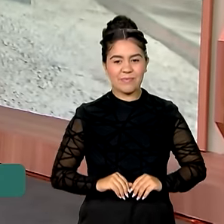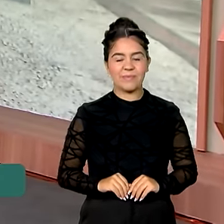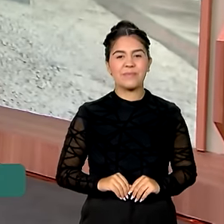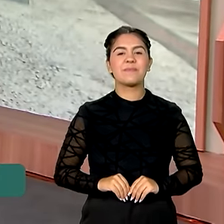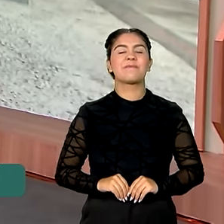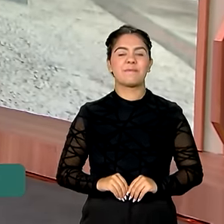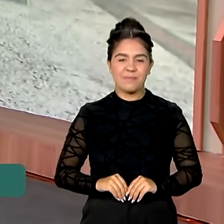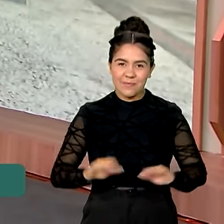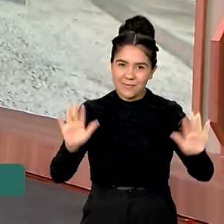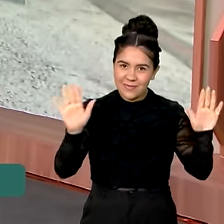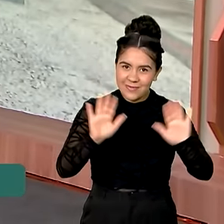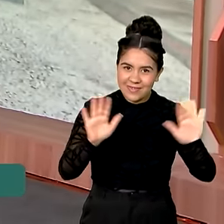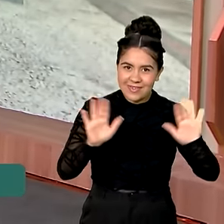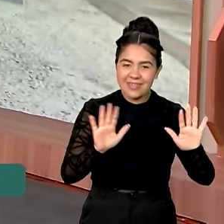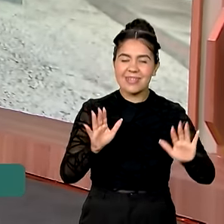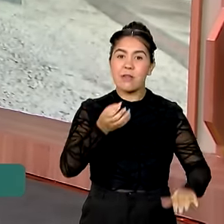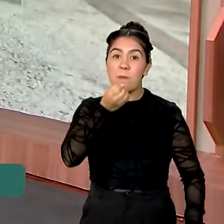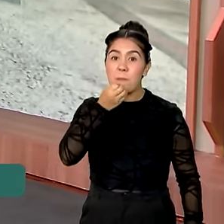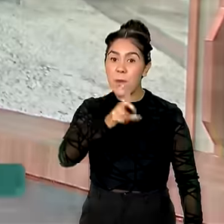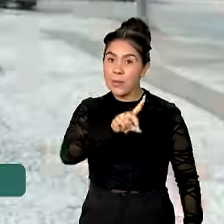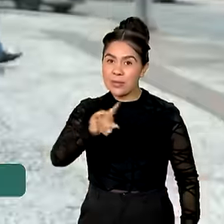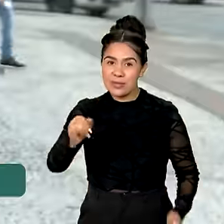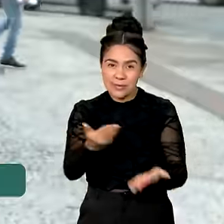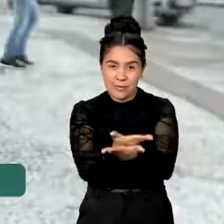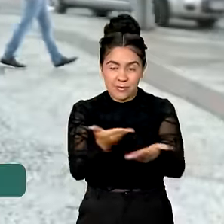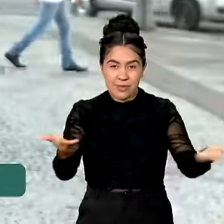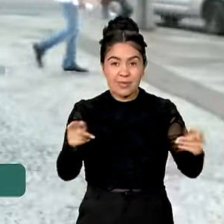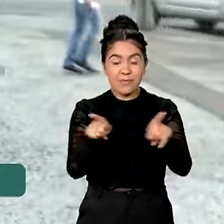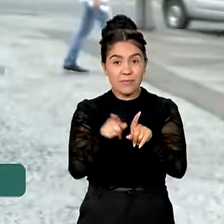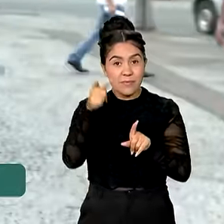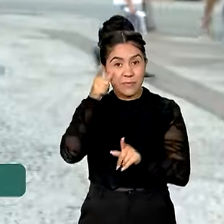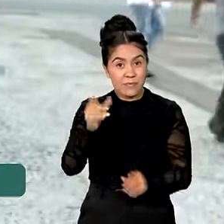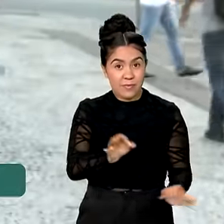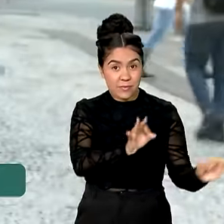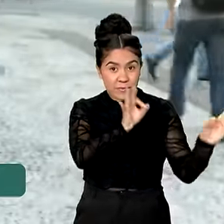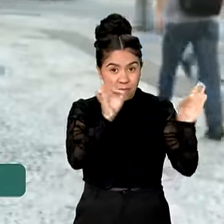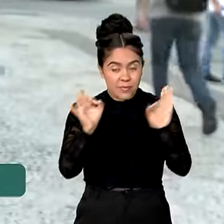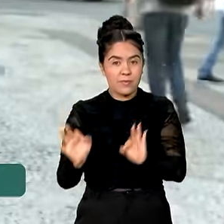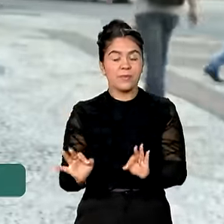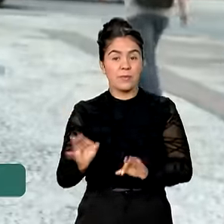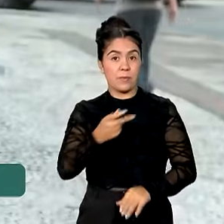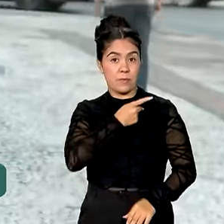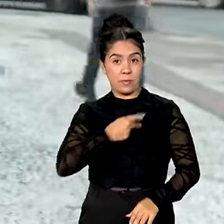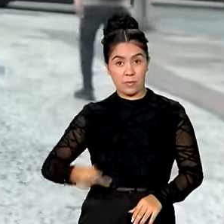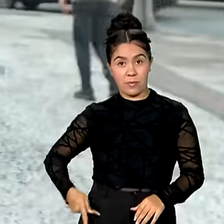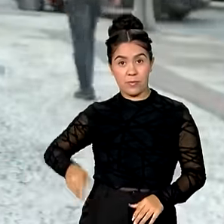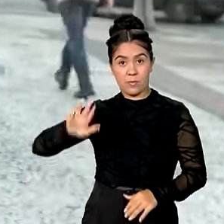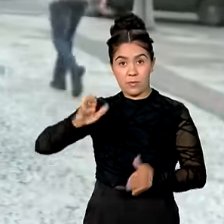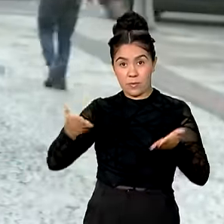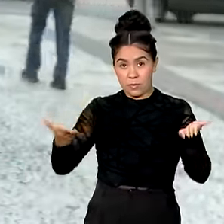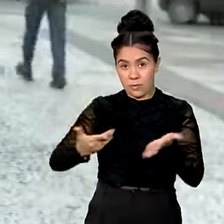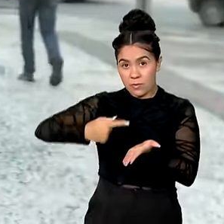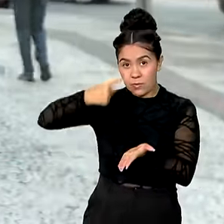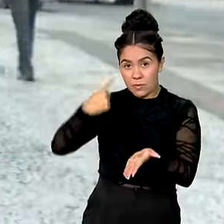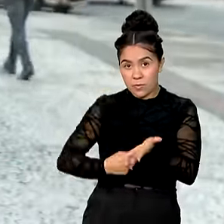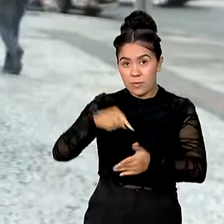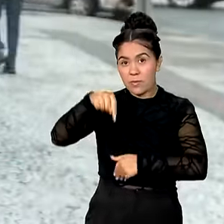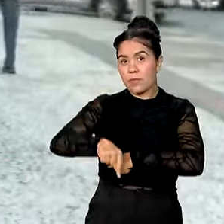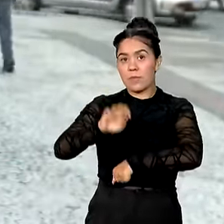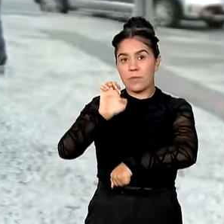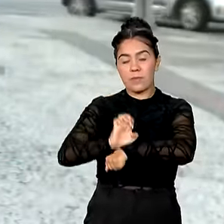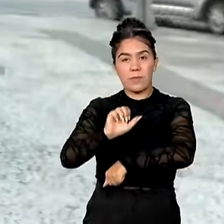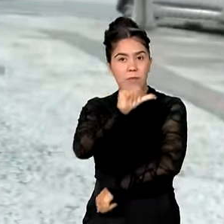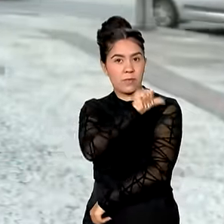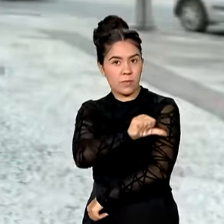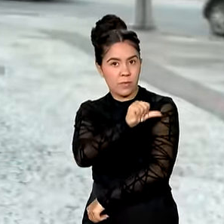Oi, Vanessa. Bom dia para você e para todos que nos acompanham. A agenda do presidente Lula aqui no Rio de Janeiro começou às